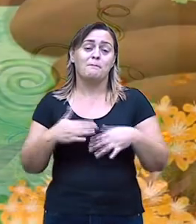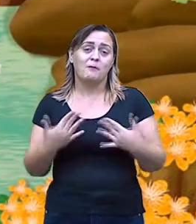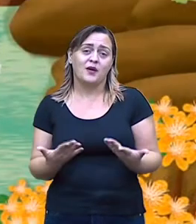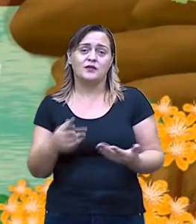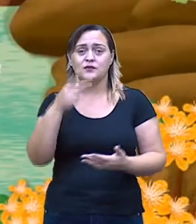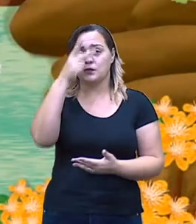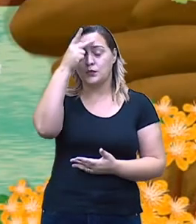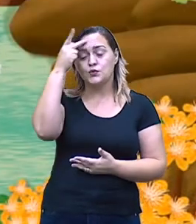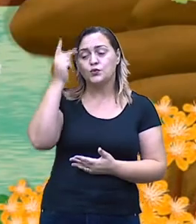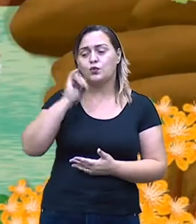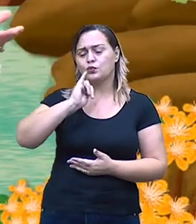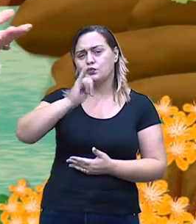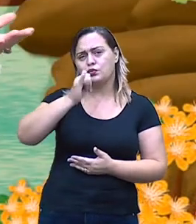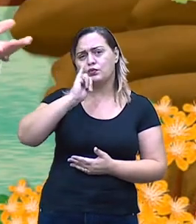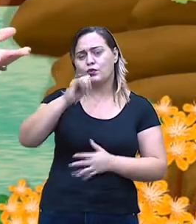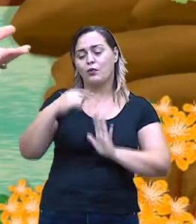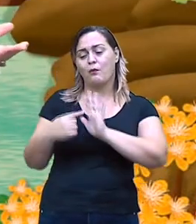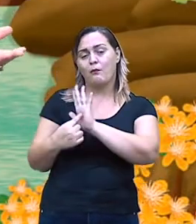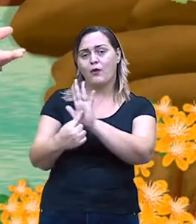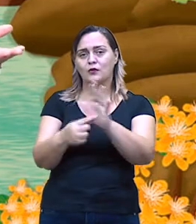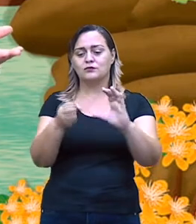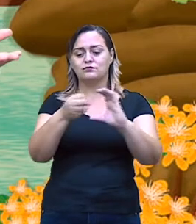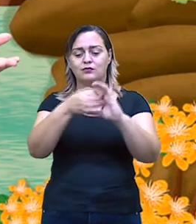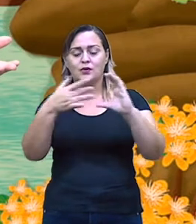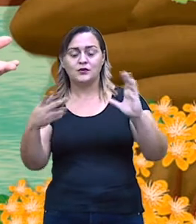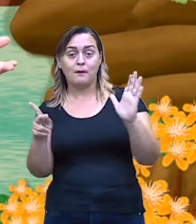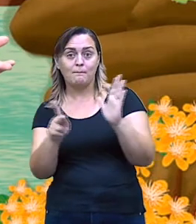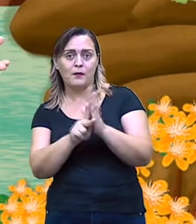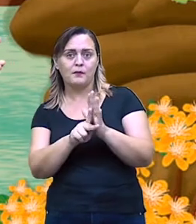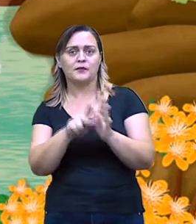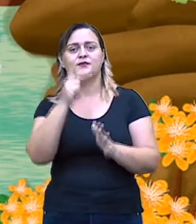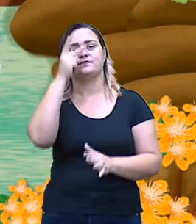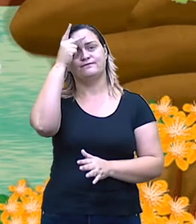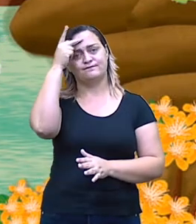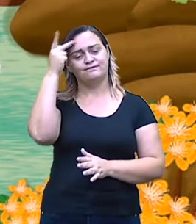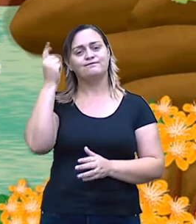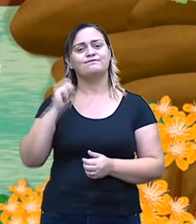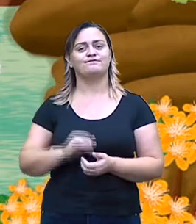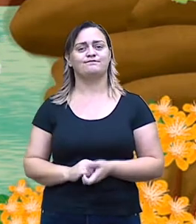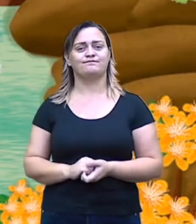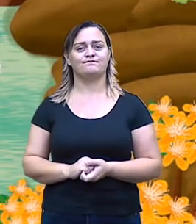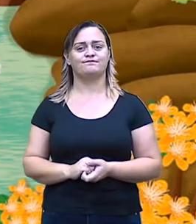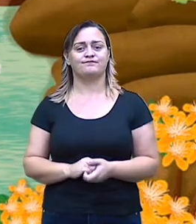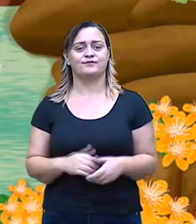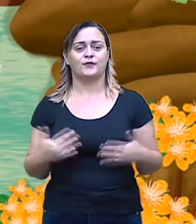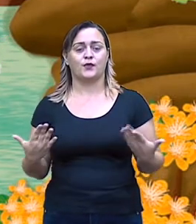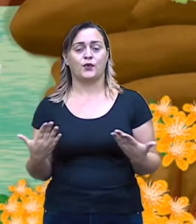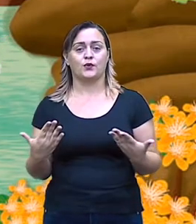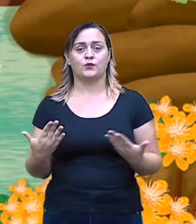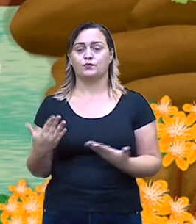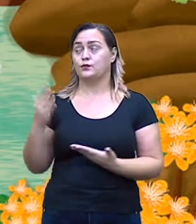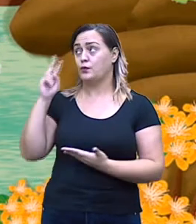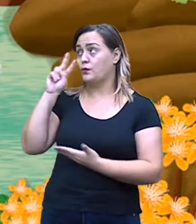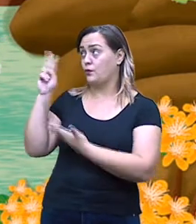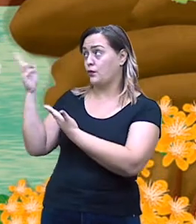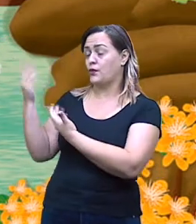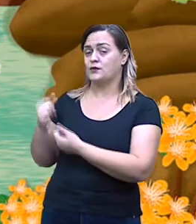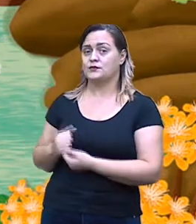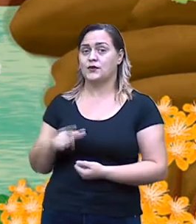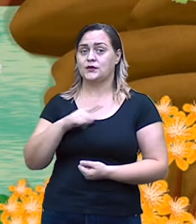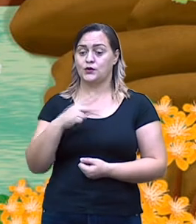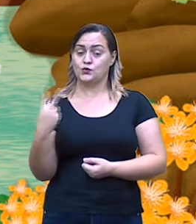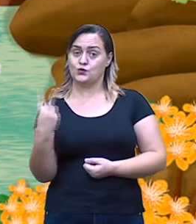inventou. E para finalizar, mito e lenda. Sim, quero consolidar esse assunto aqui. Não